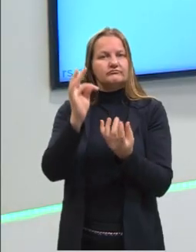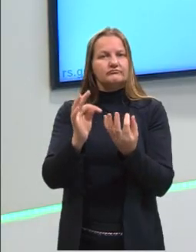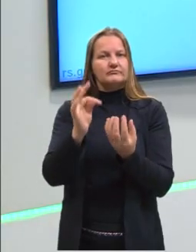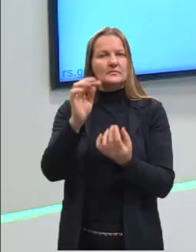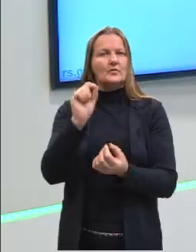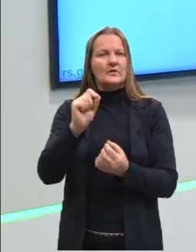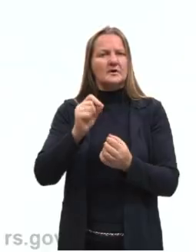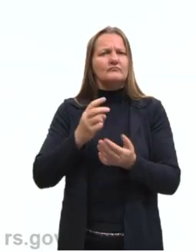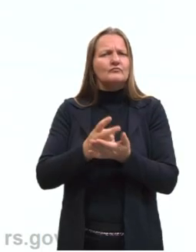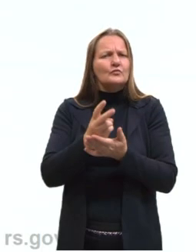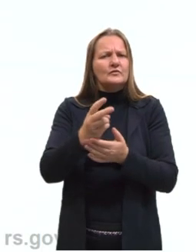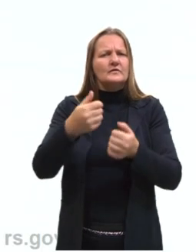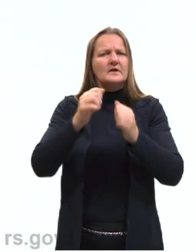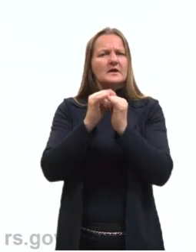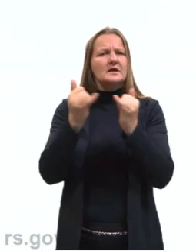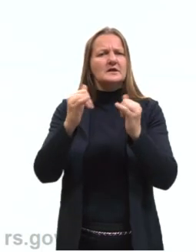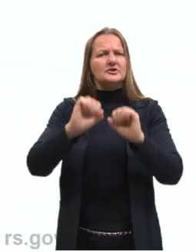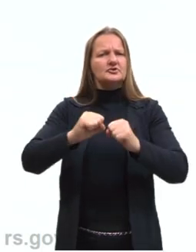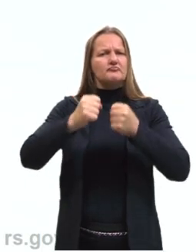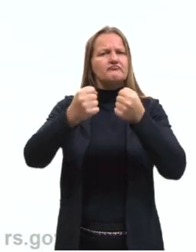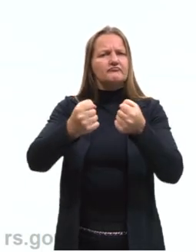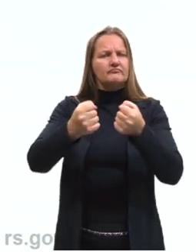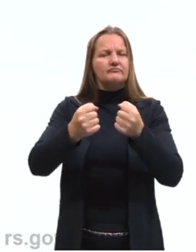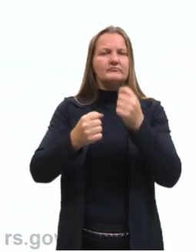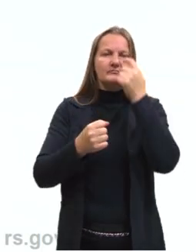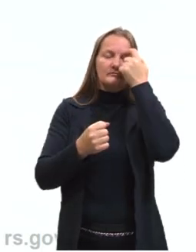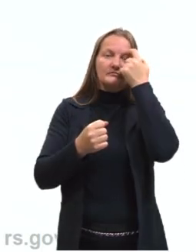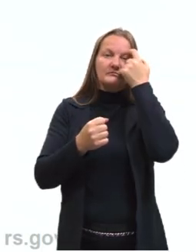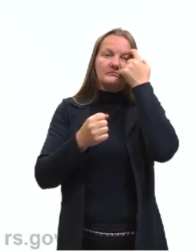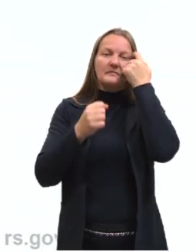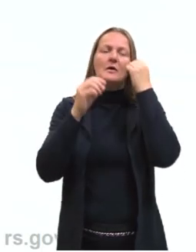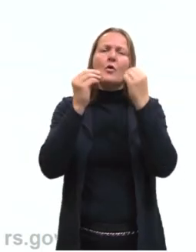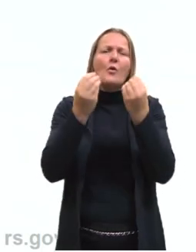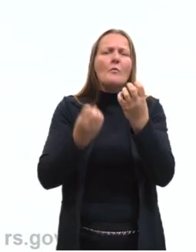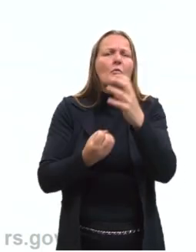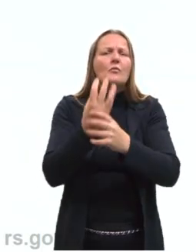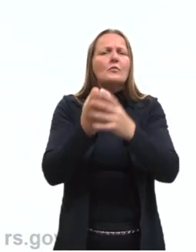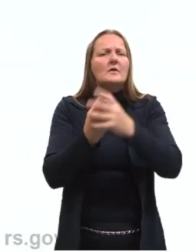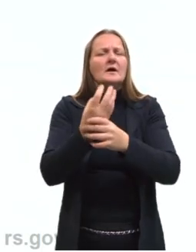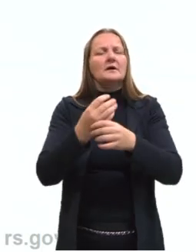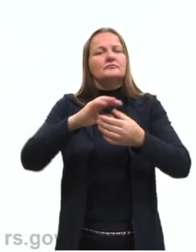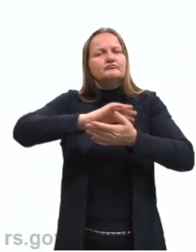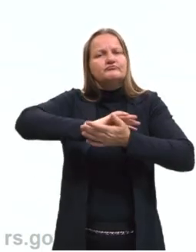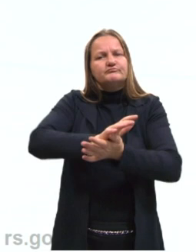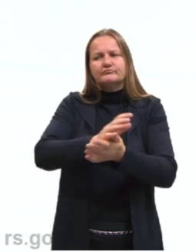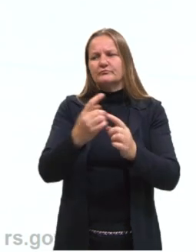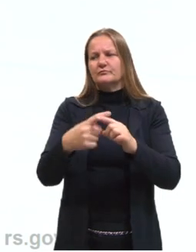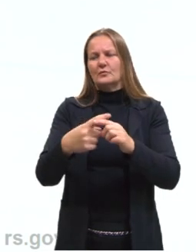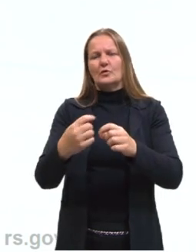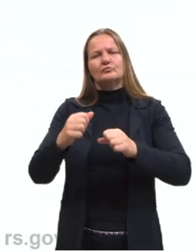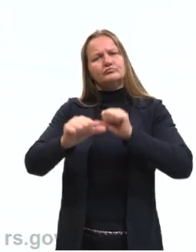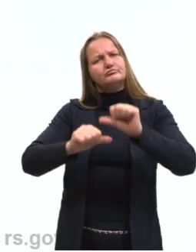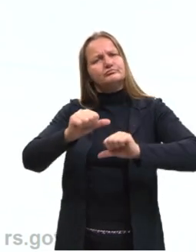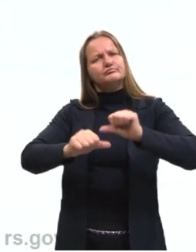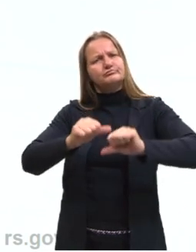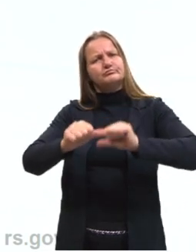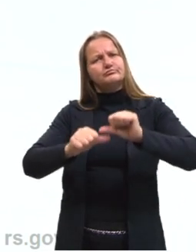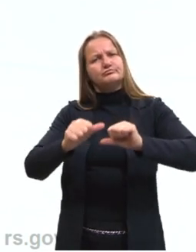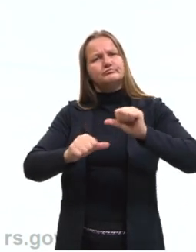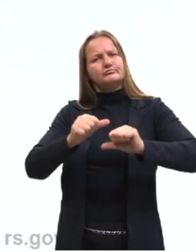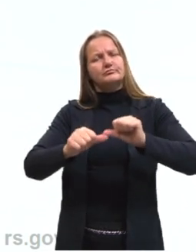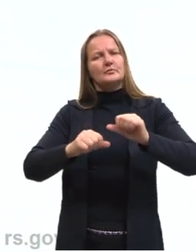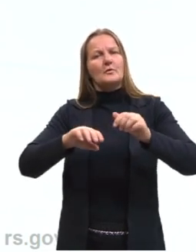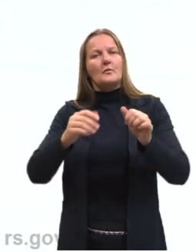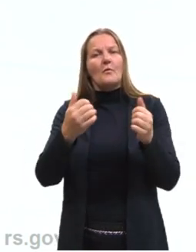a lei da conservação da energia? A energia não pode ser criada ou destruída. Pode apenas ser transformada de uma